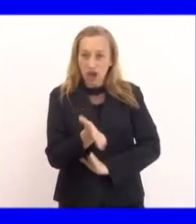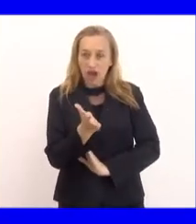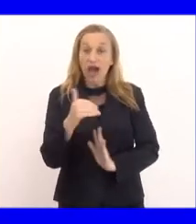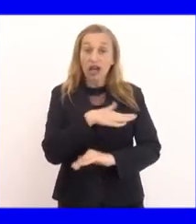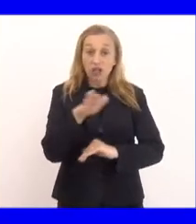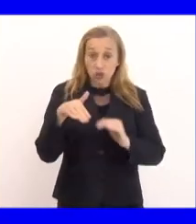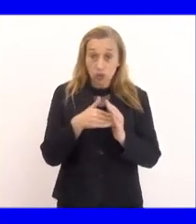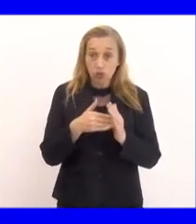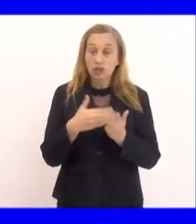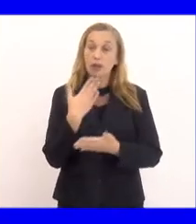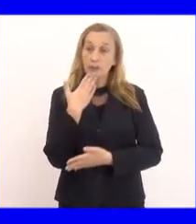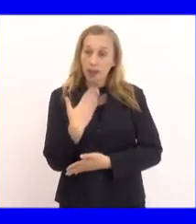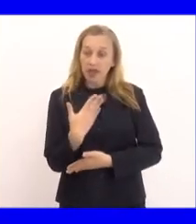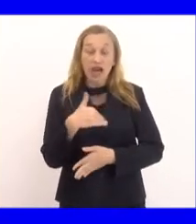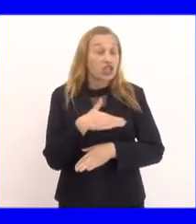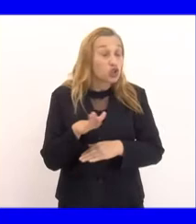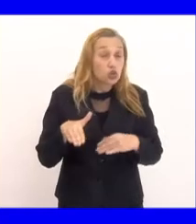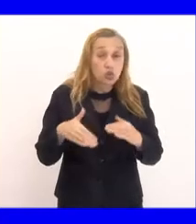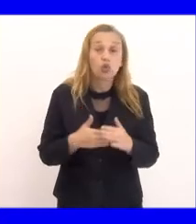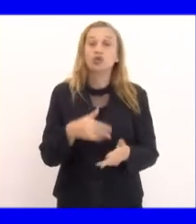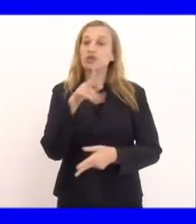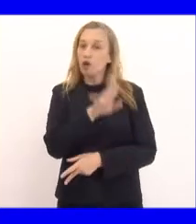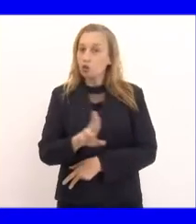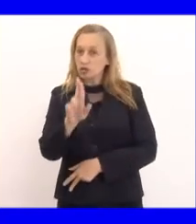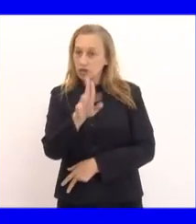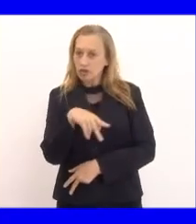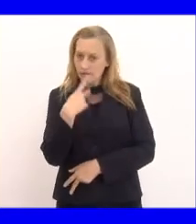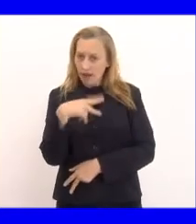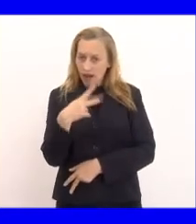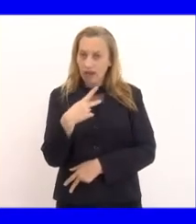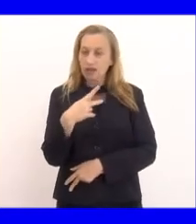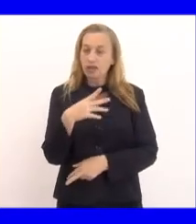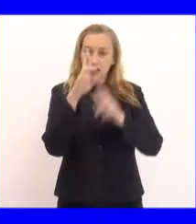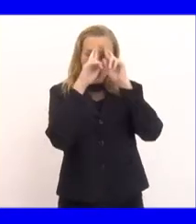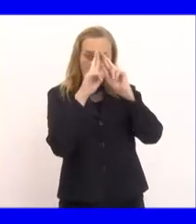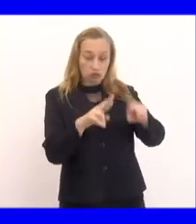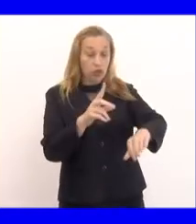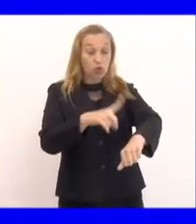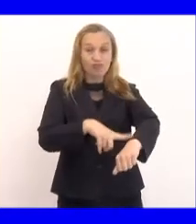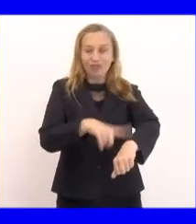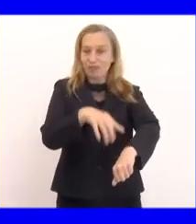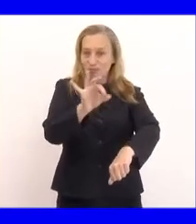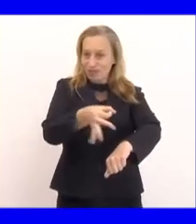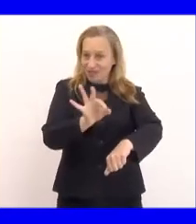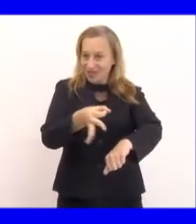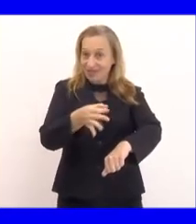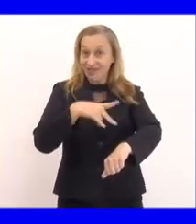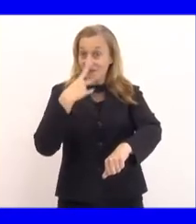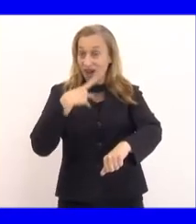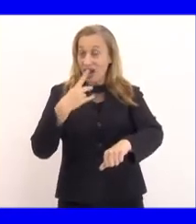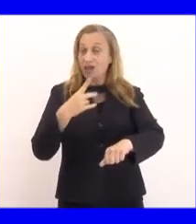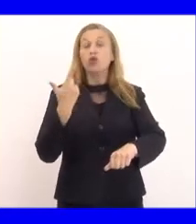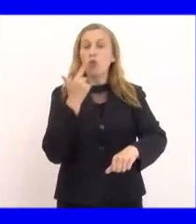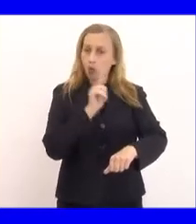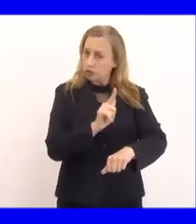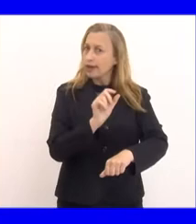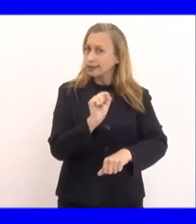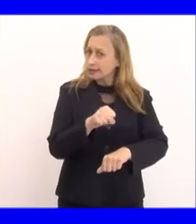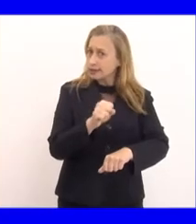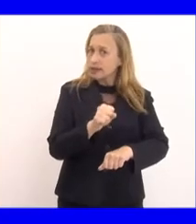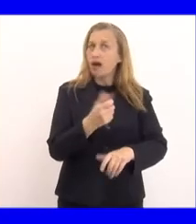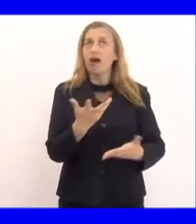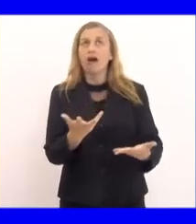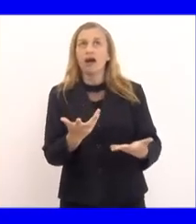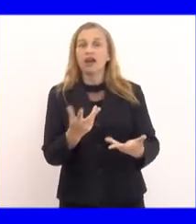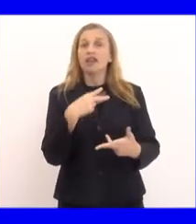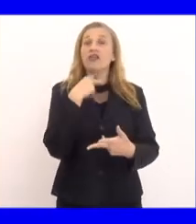a todos, que por favor, todos que irão fazer uso da palavra, que respeitem o tempo estabelecido, porque assim a gente consegue, né?